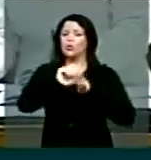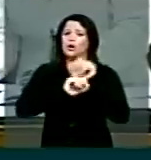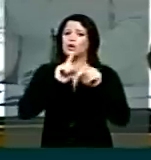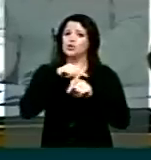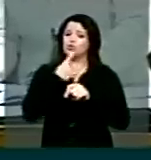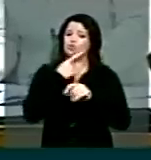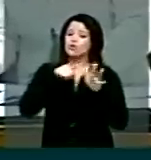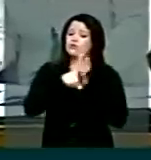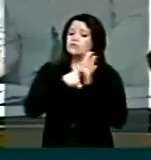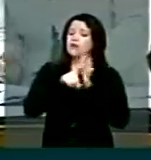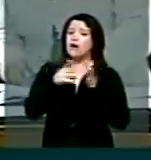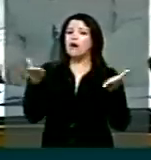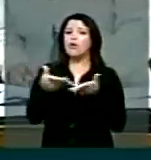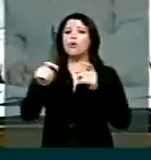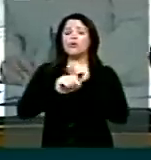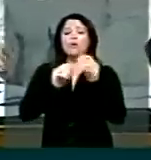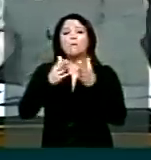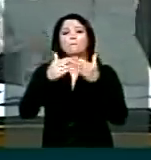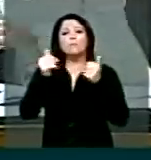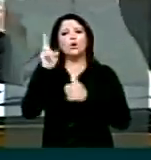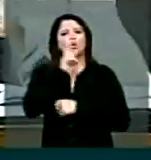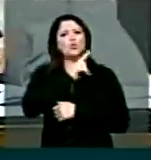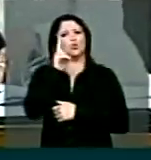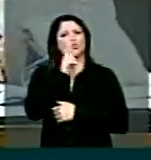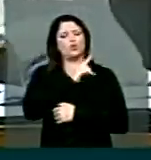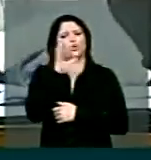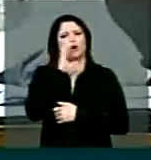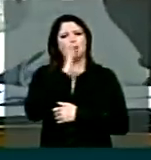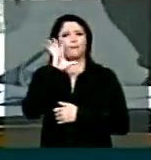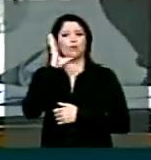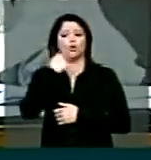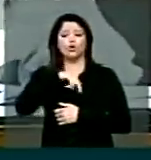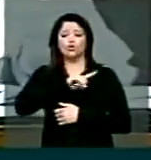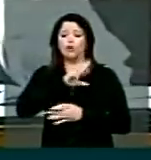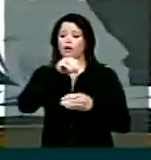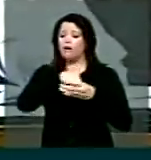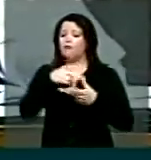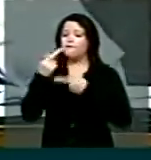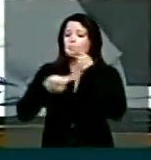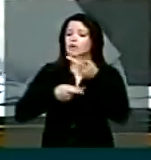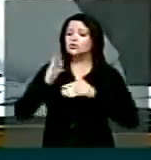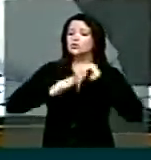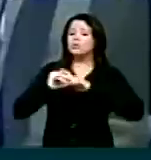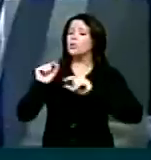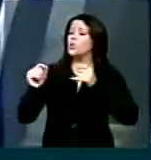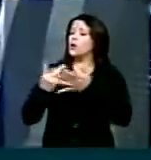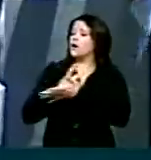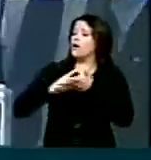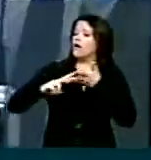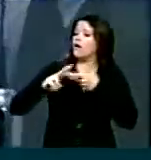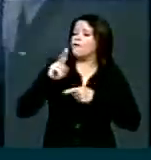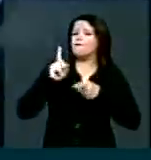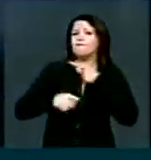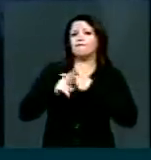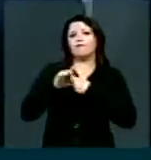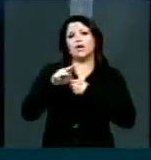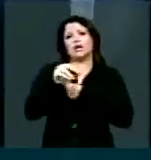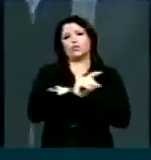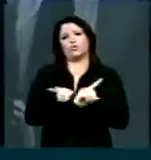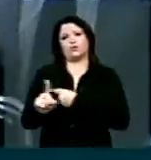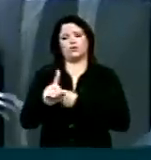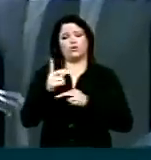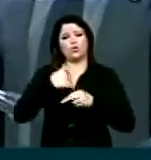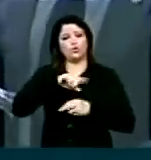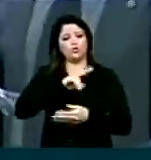apreciando aqui é o requerimento de urgência. Nós não estamos aqui tratando sobre o rito do veto. Quando nós